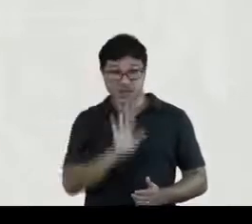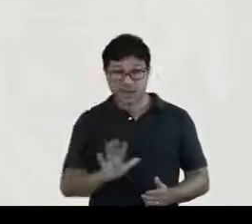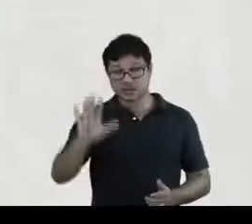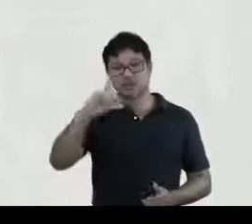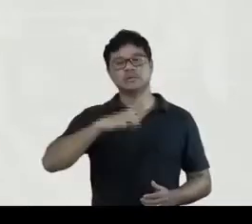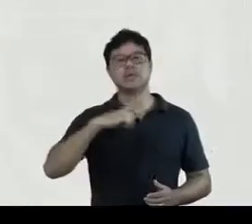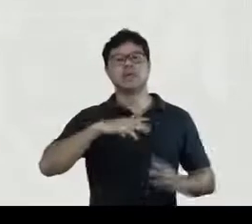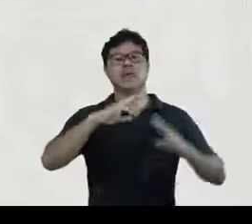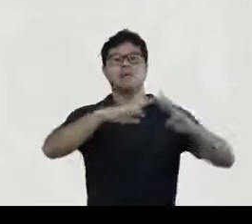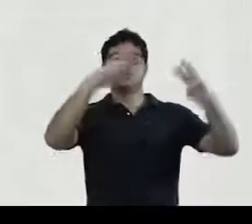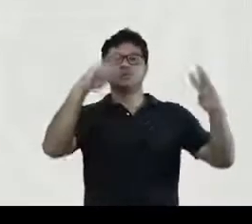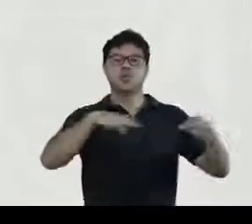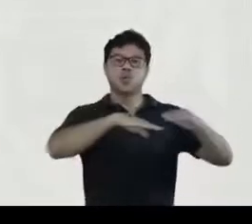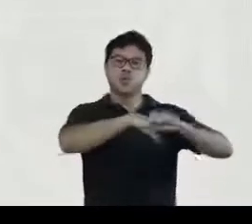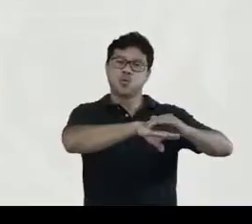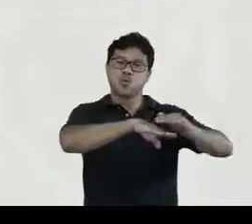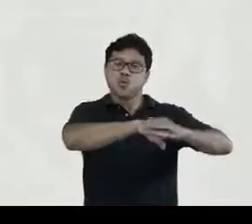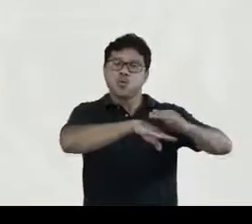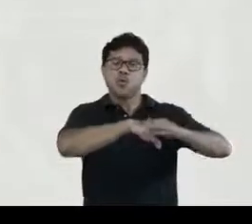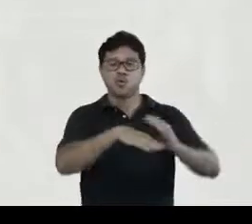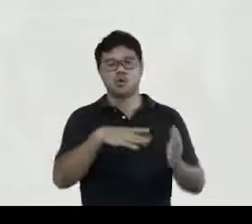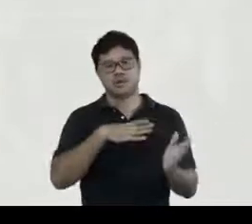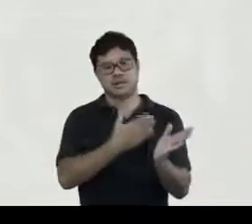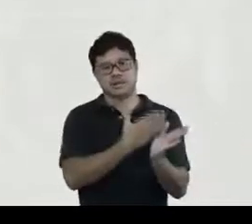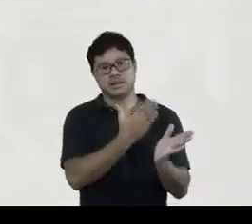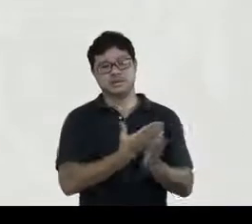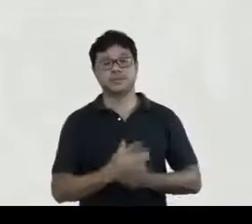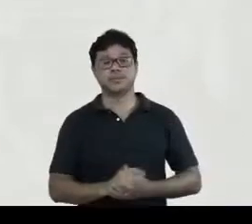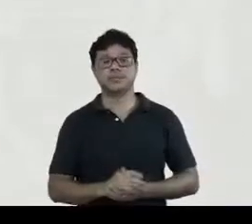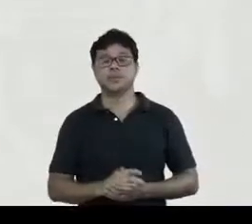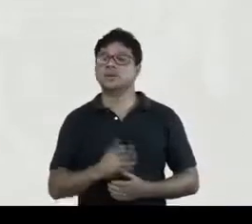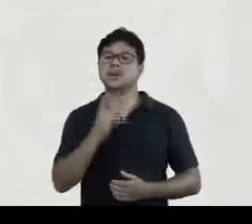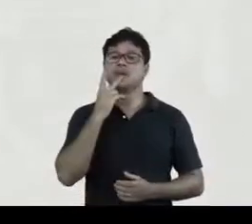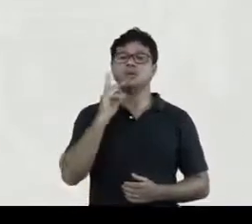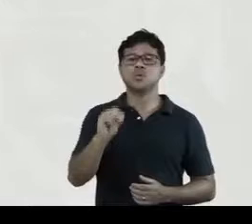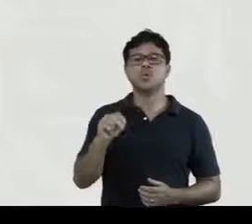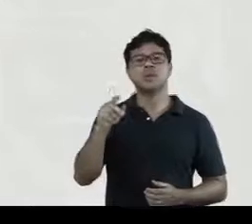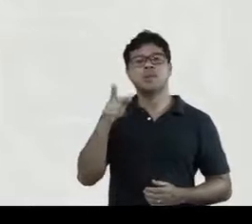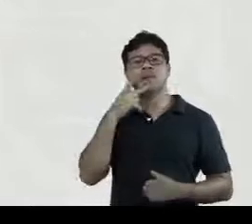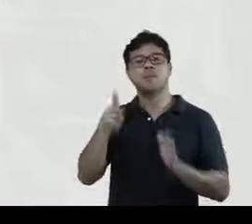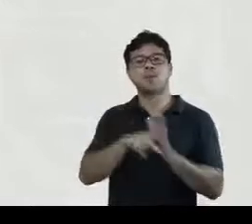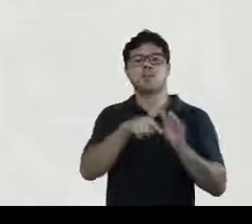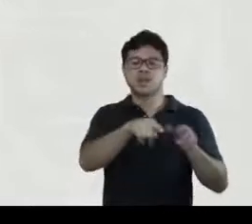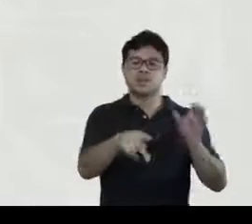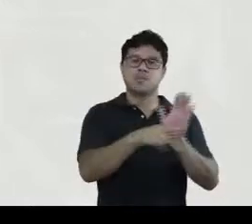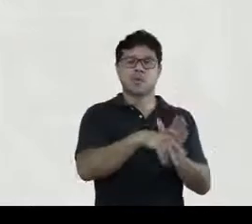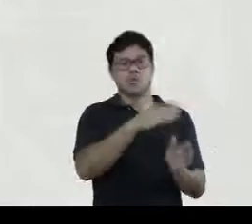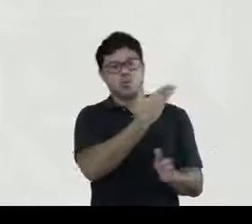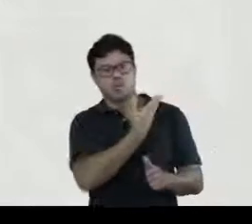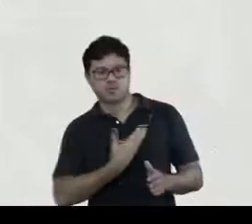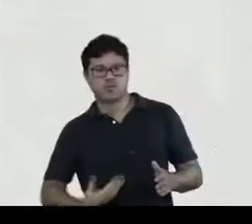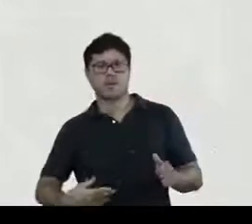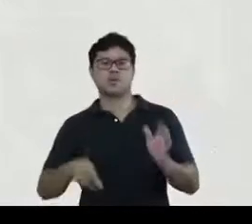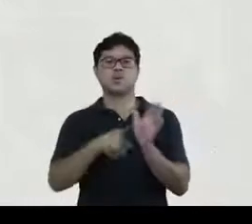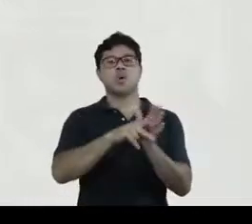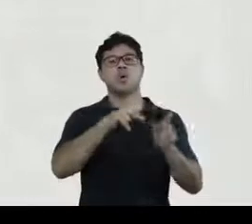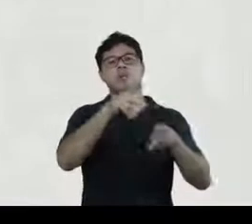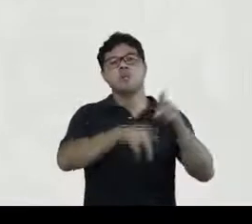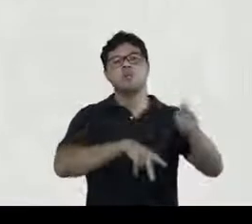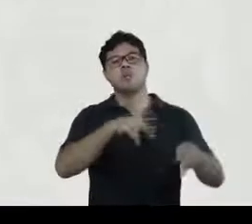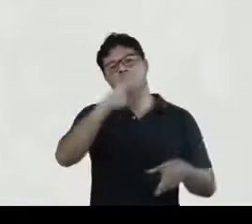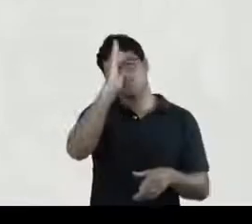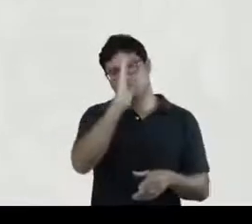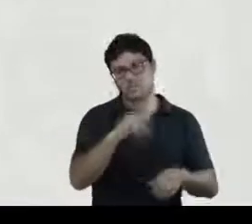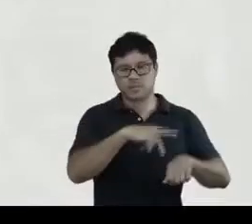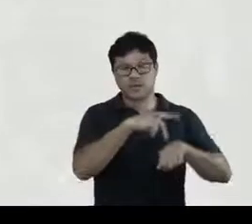acervo então o que é patrimonializado e quais são as metodologias que podem